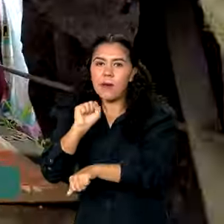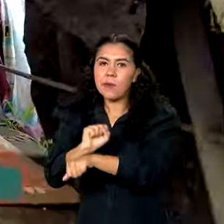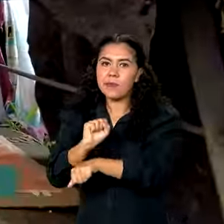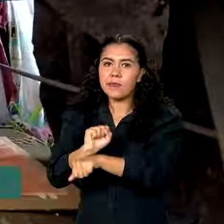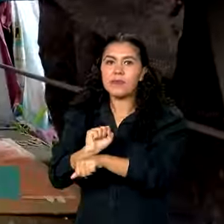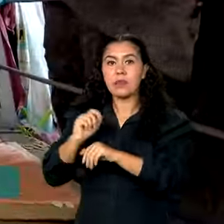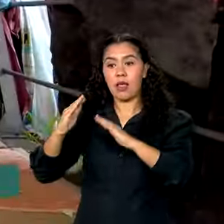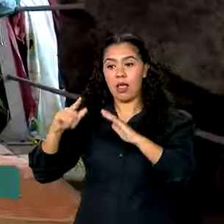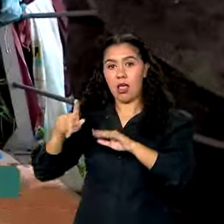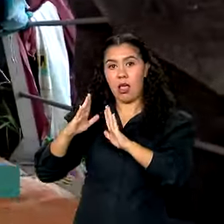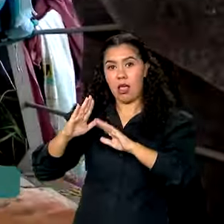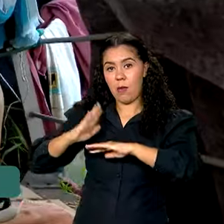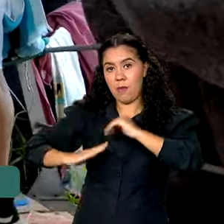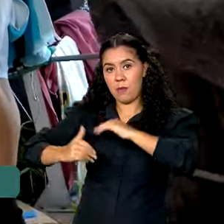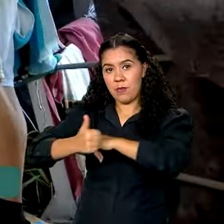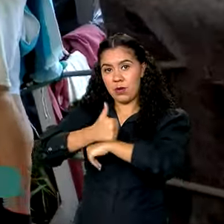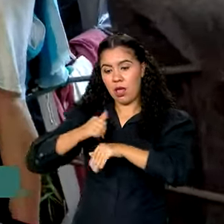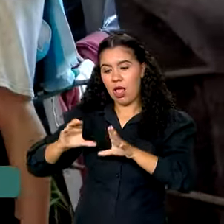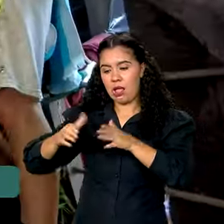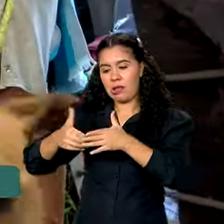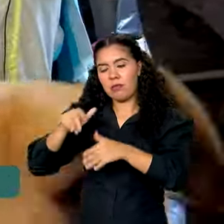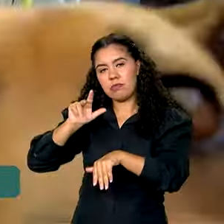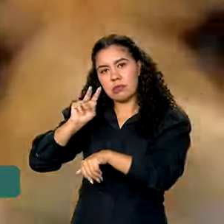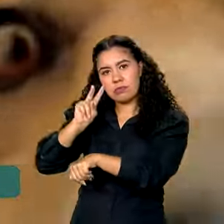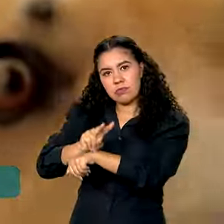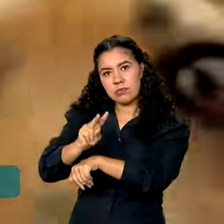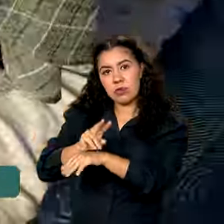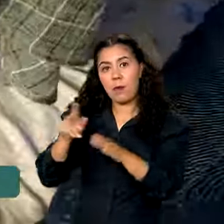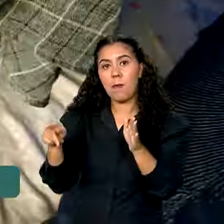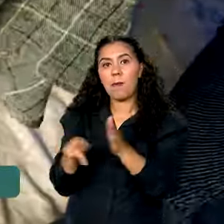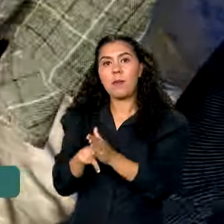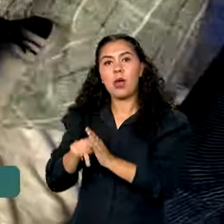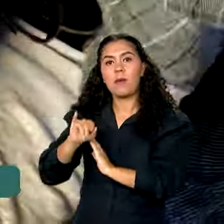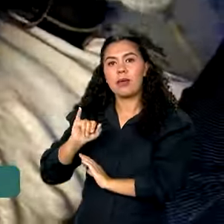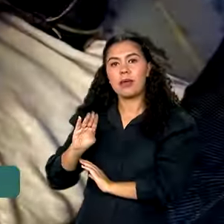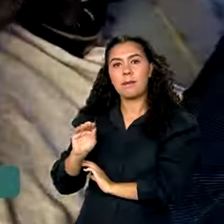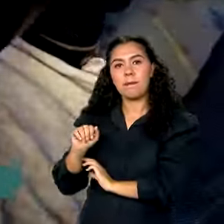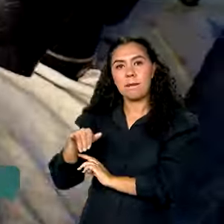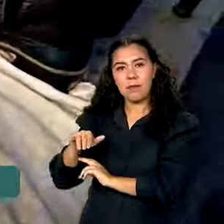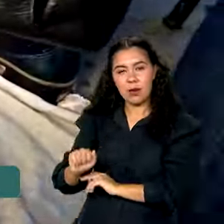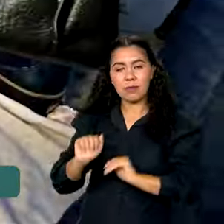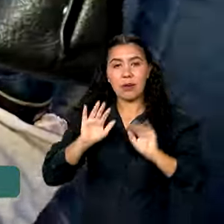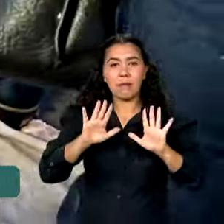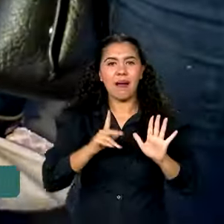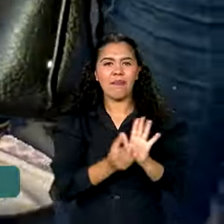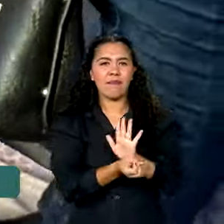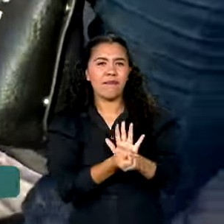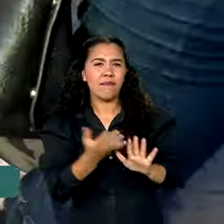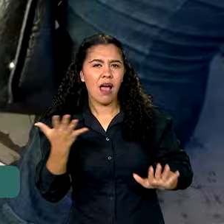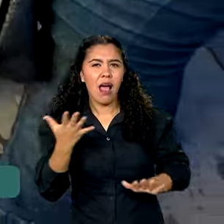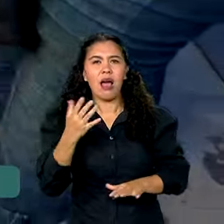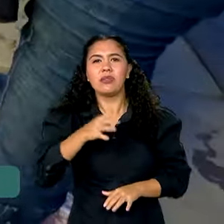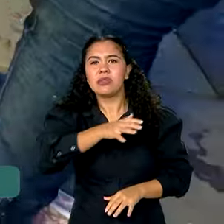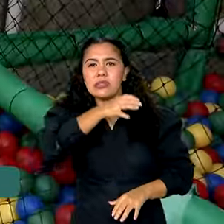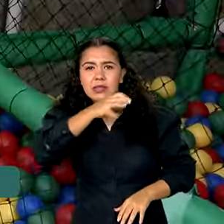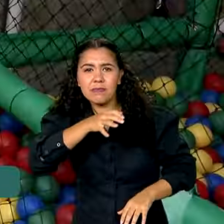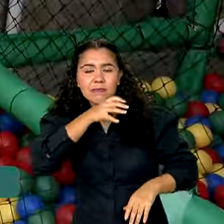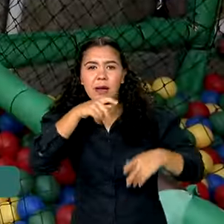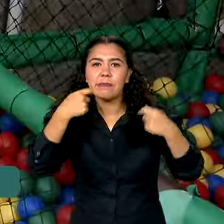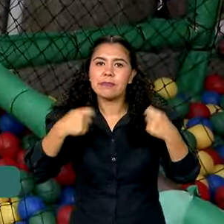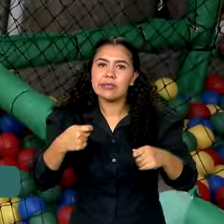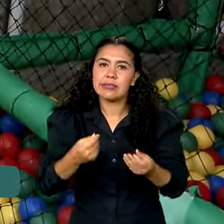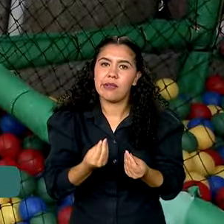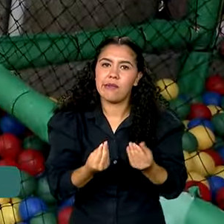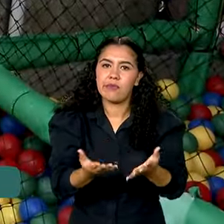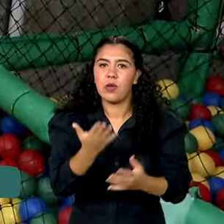comandada por 30 médicos veterinários do Ibama. Muitos animaizinhos precisam de alimentação e